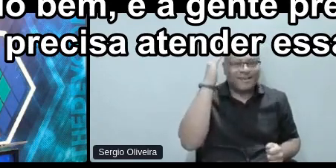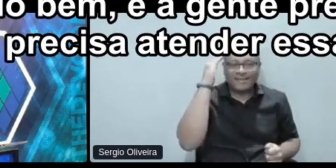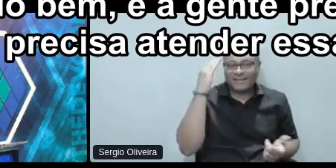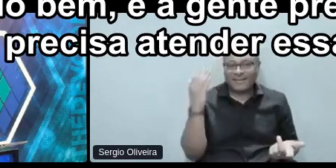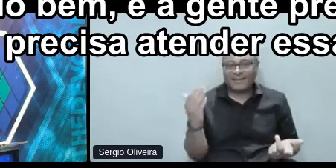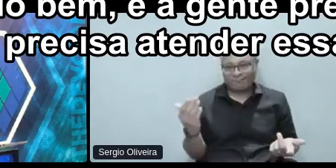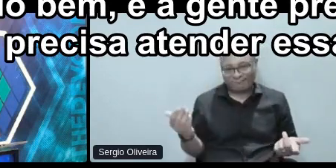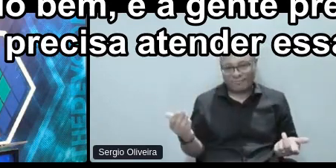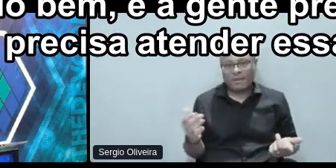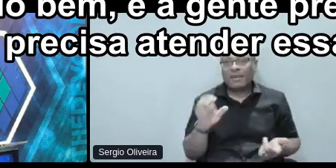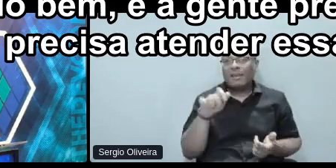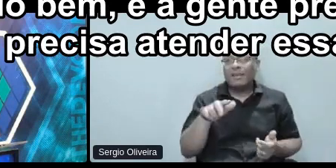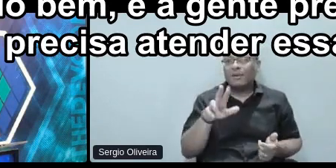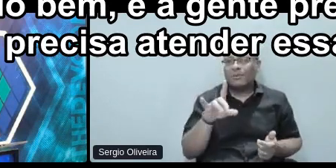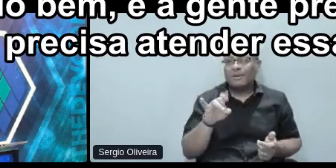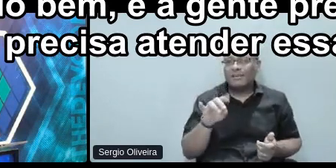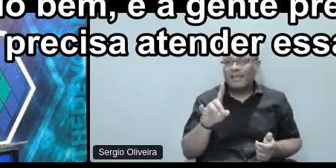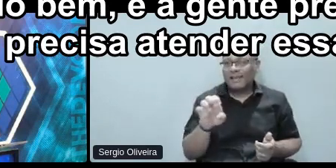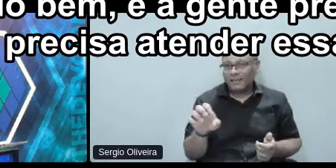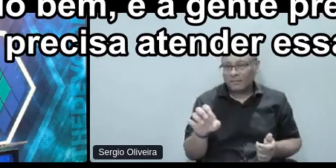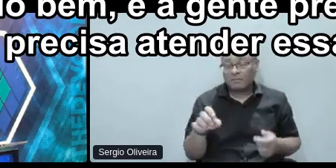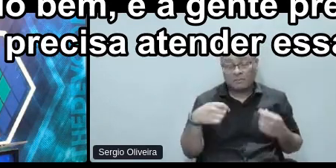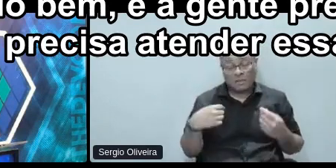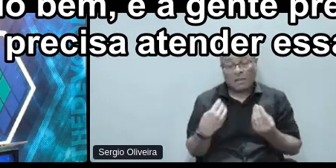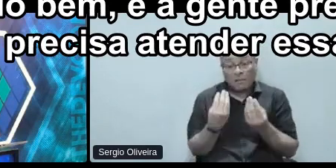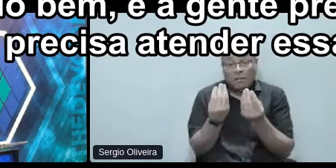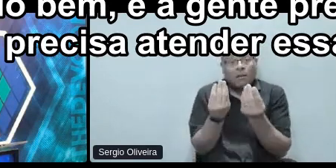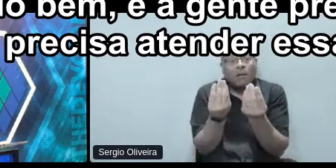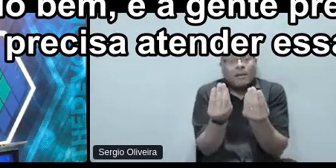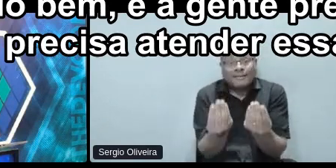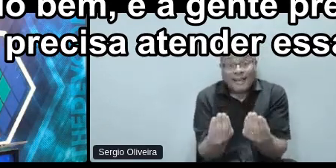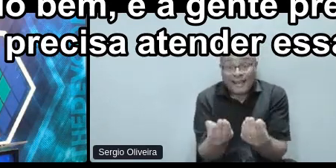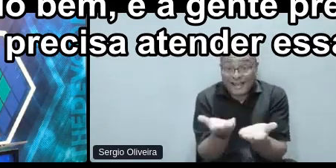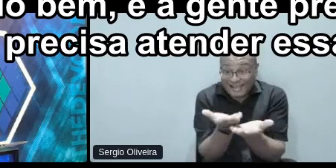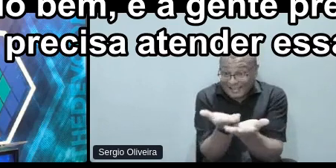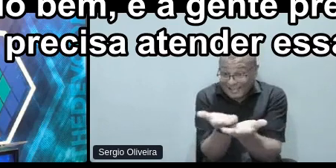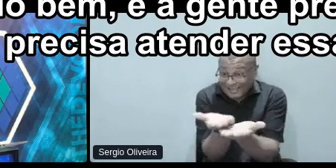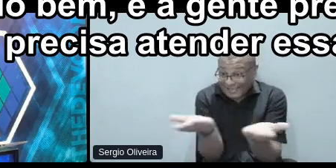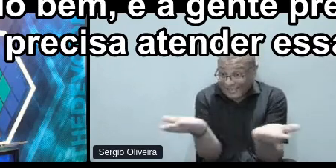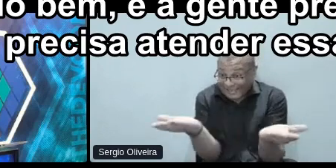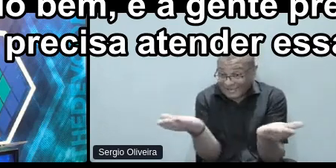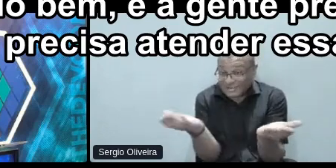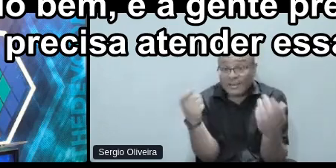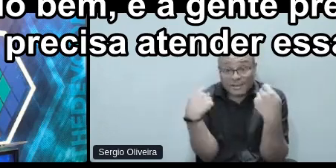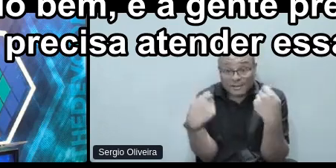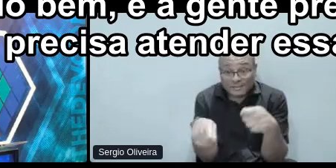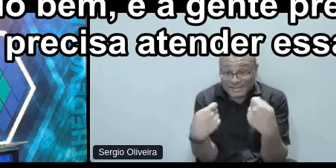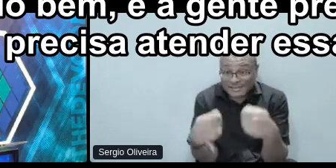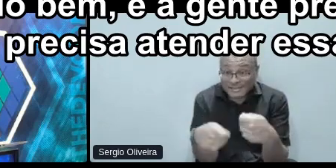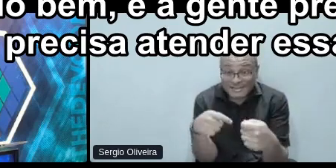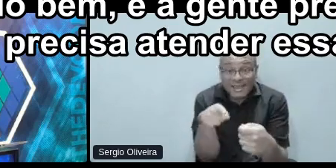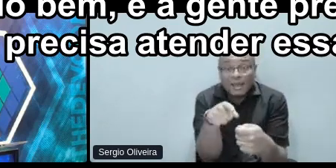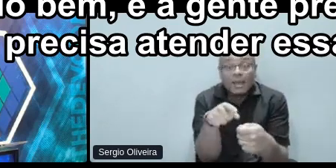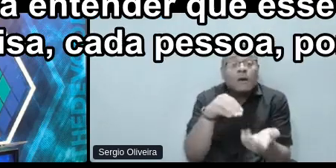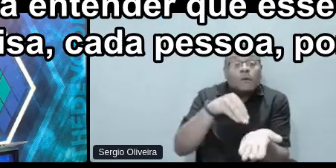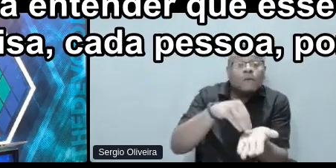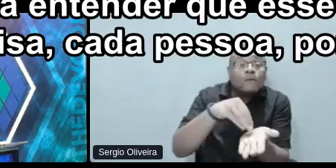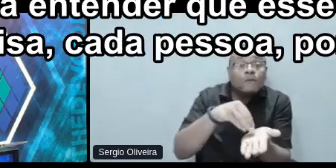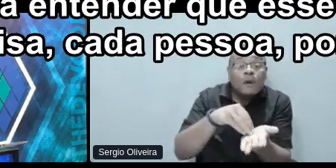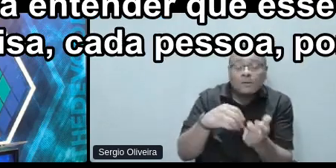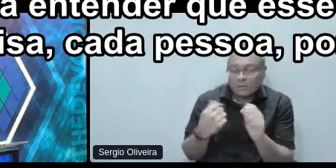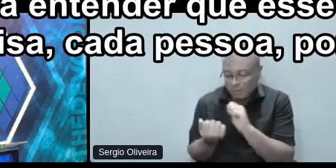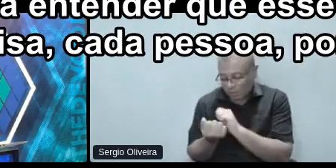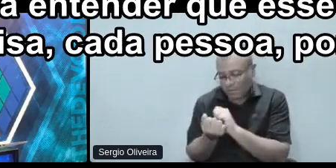e tudo bem, e a gente precisa oferecer, esses recursos precisam atender essas necessidades, né,